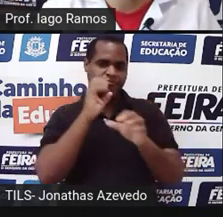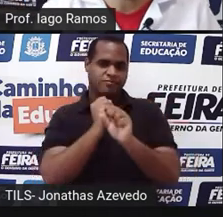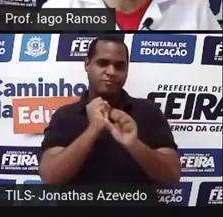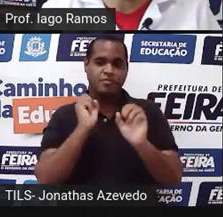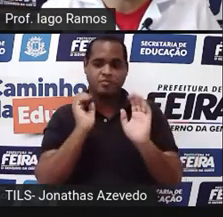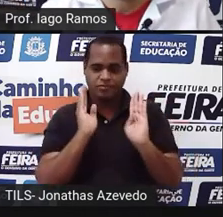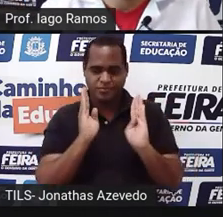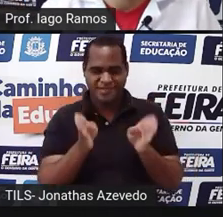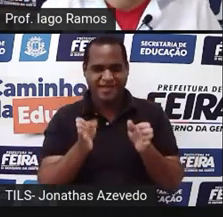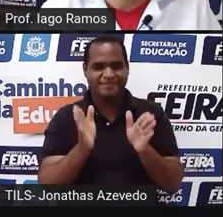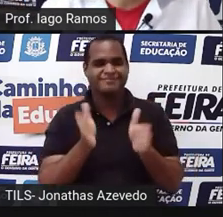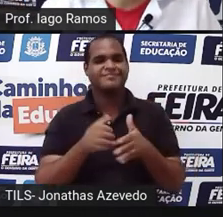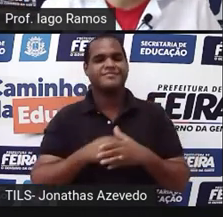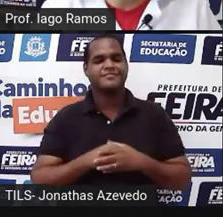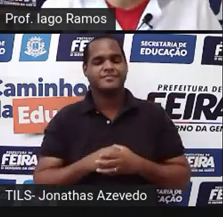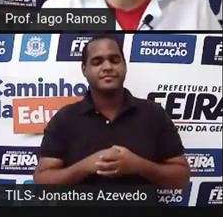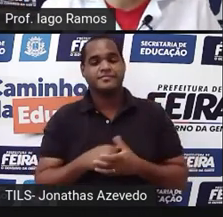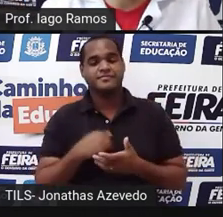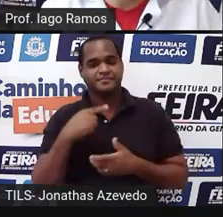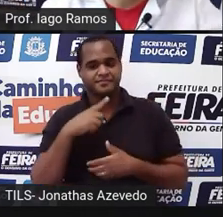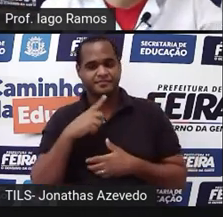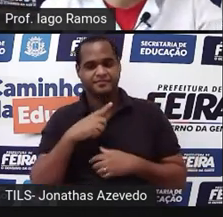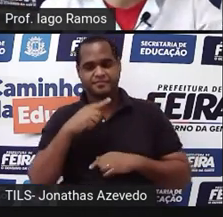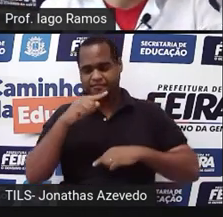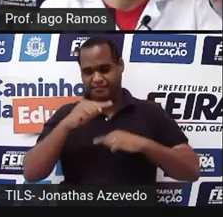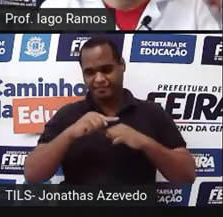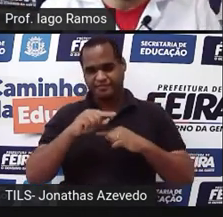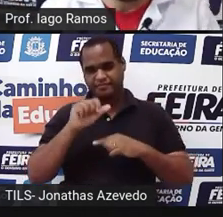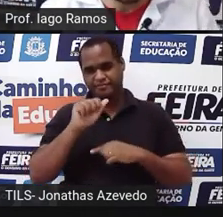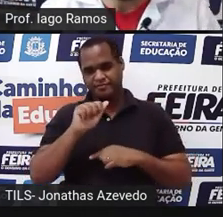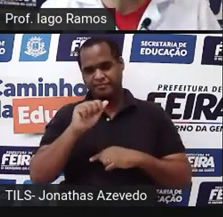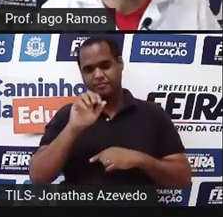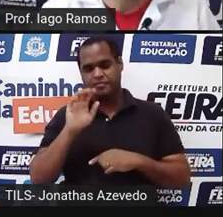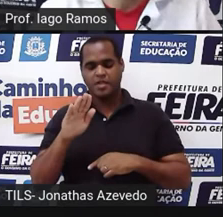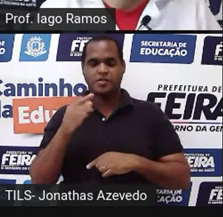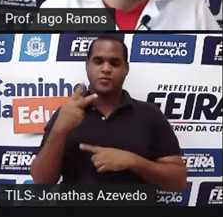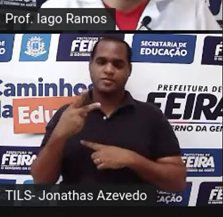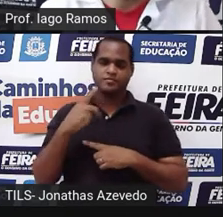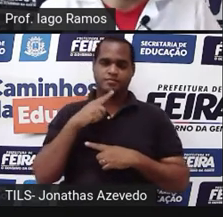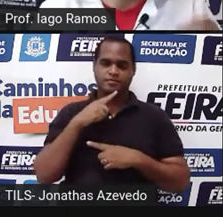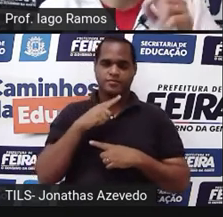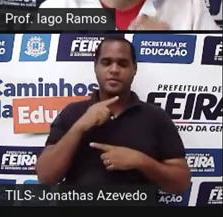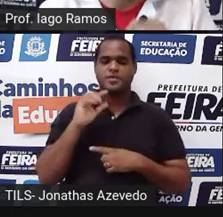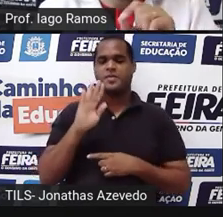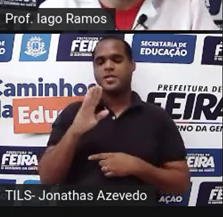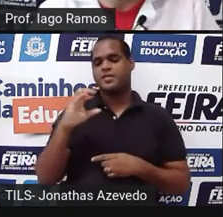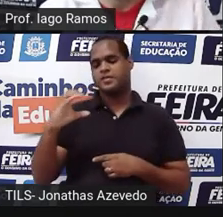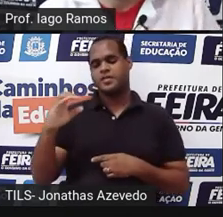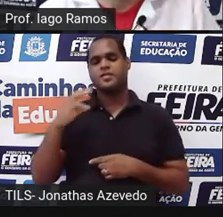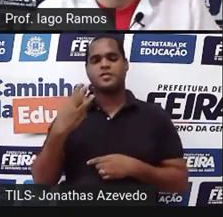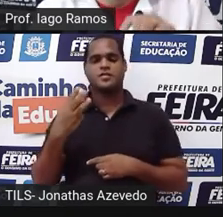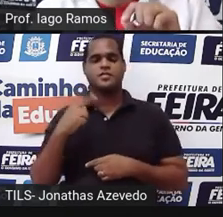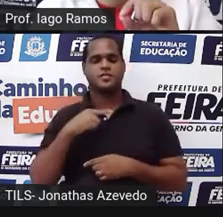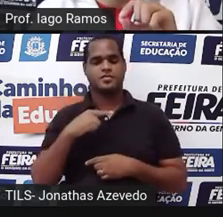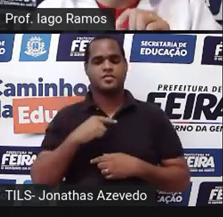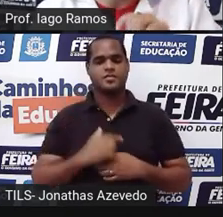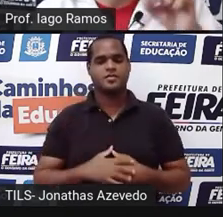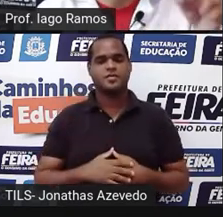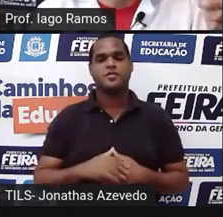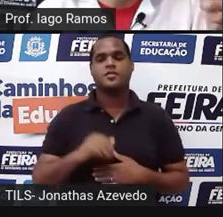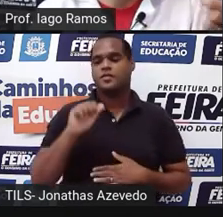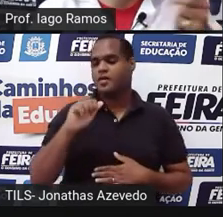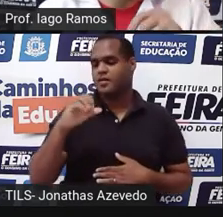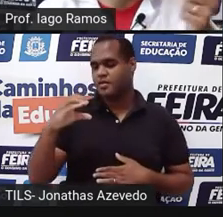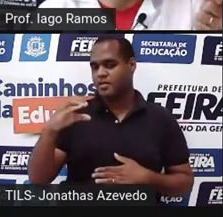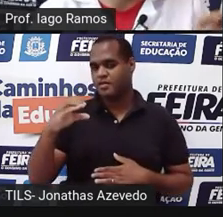já foram medidos. No triângulozinho menor, de A até B, 2. De B até C, 3. De A